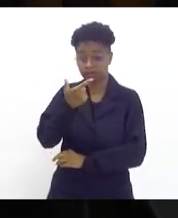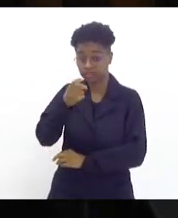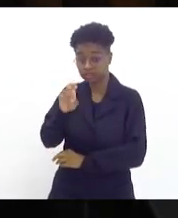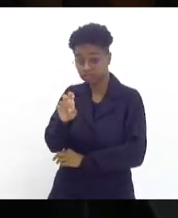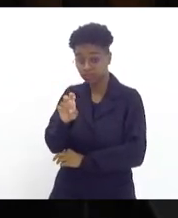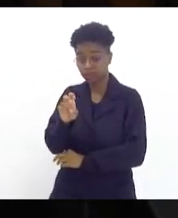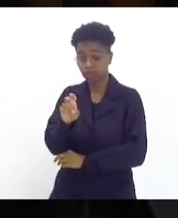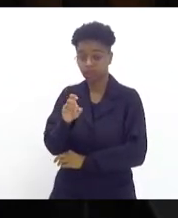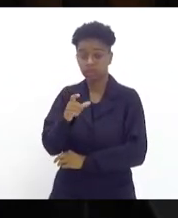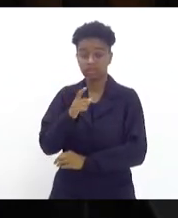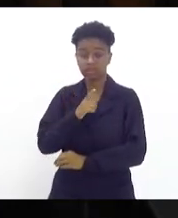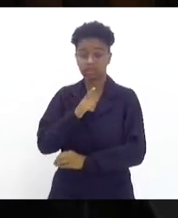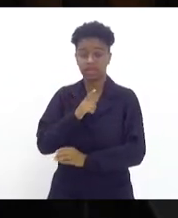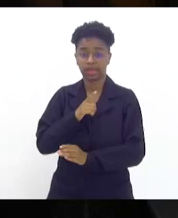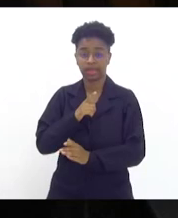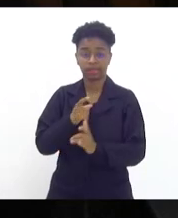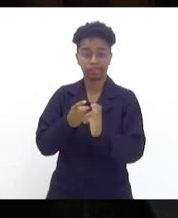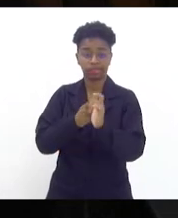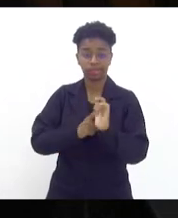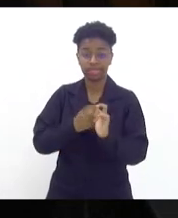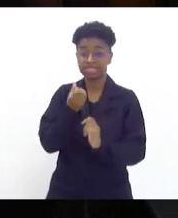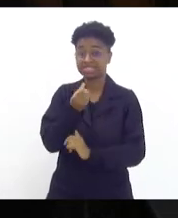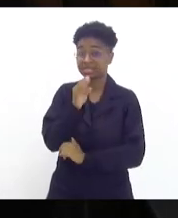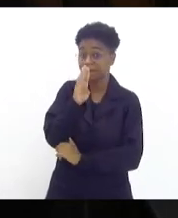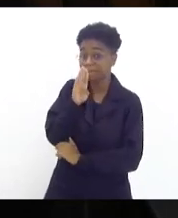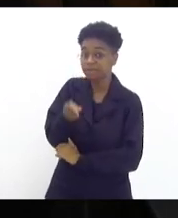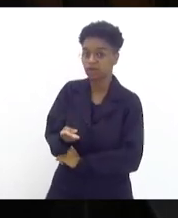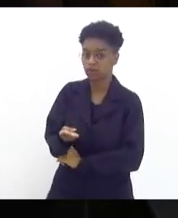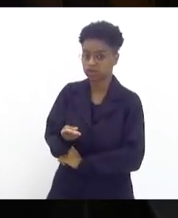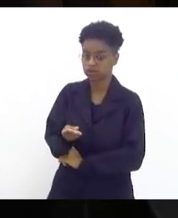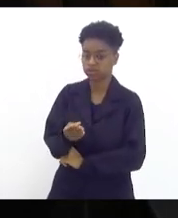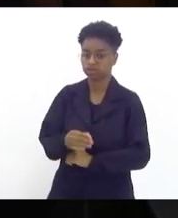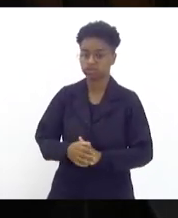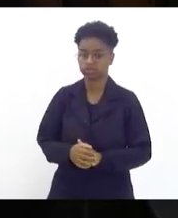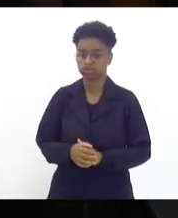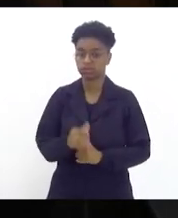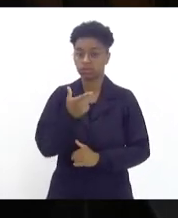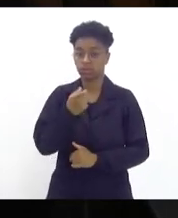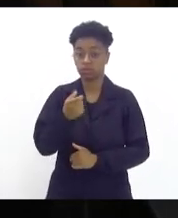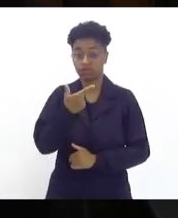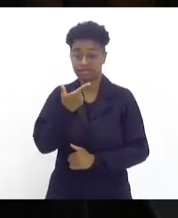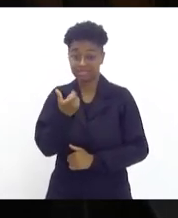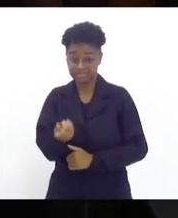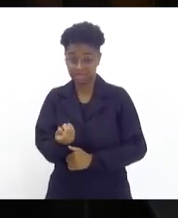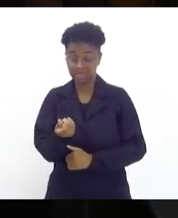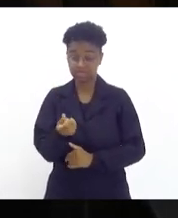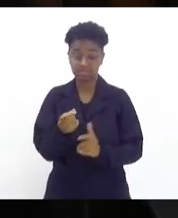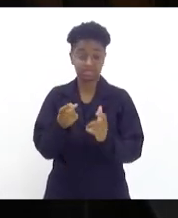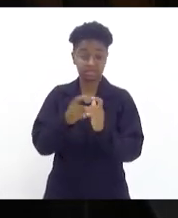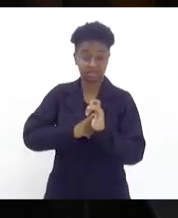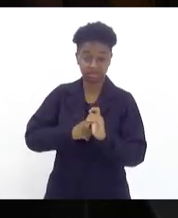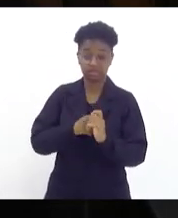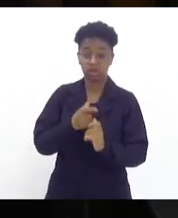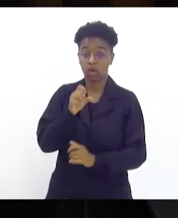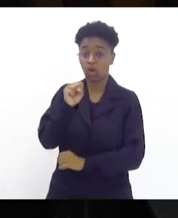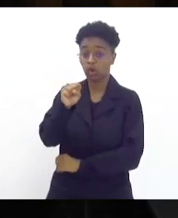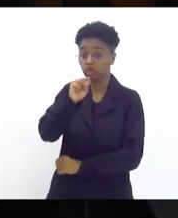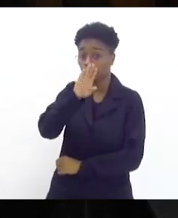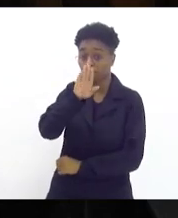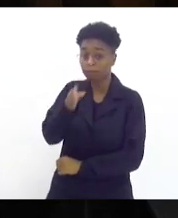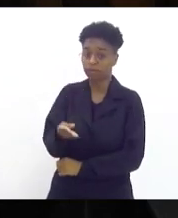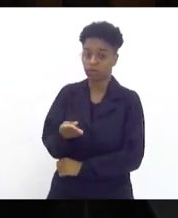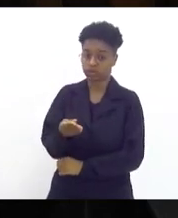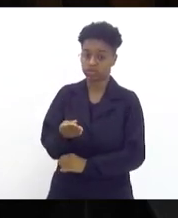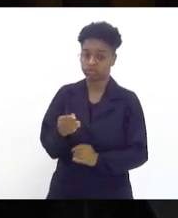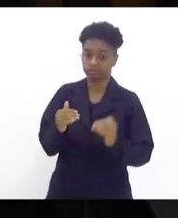um déficit de 6 bilhões e em 2026 um déficit de 8 bilhões de reais.